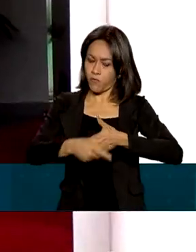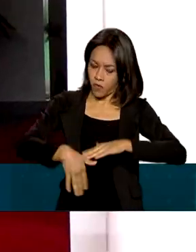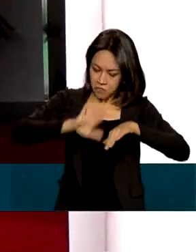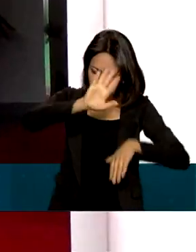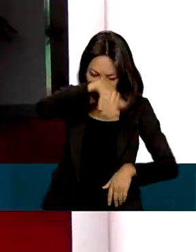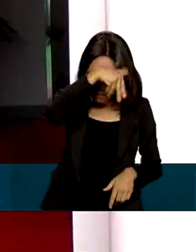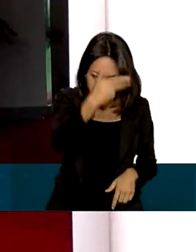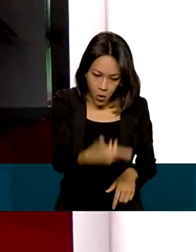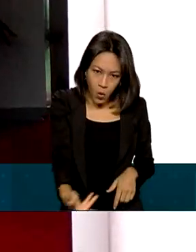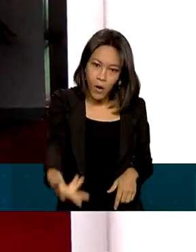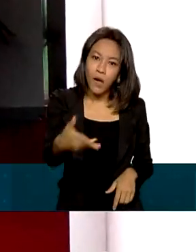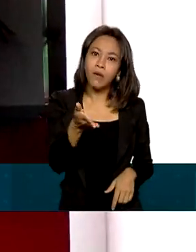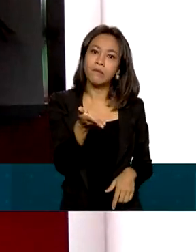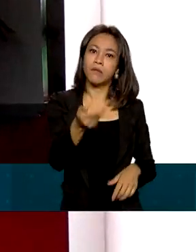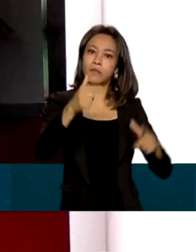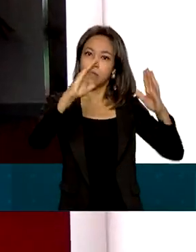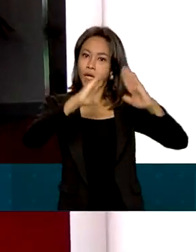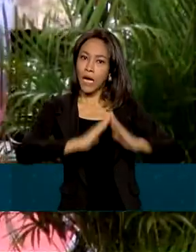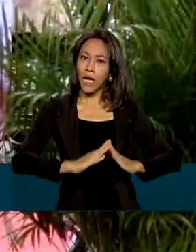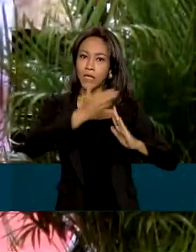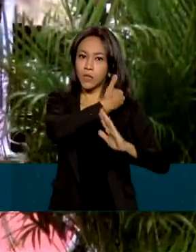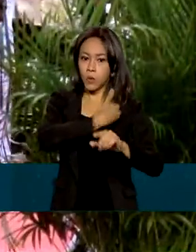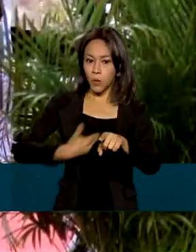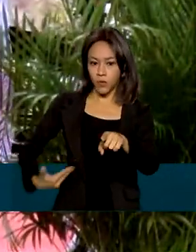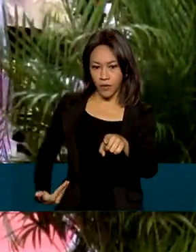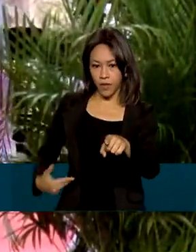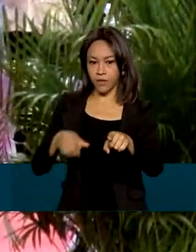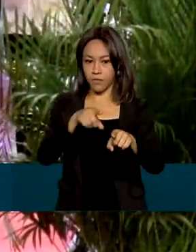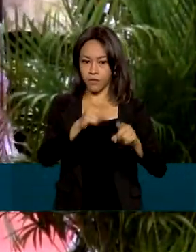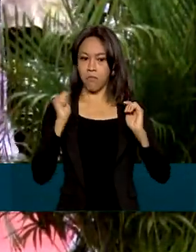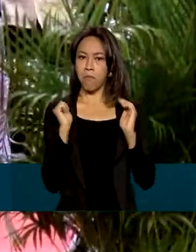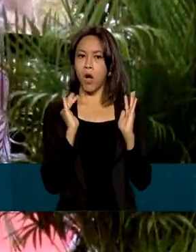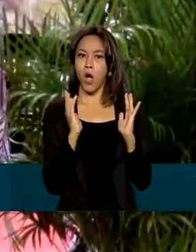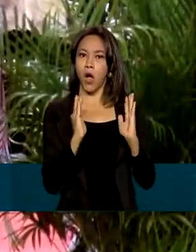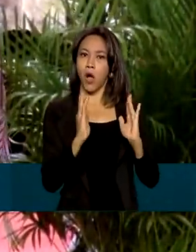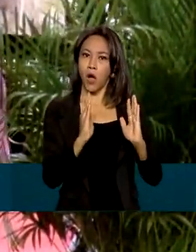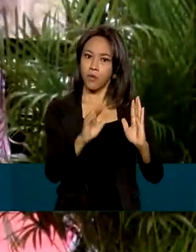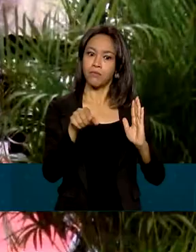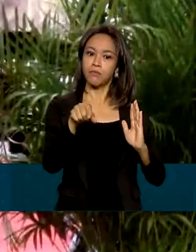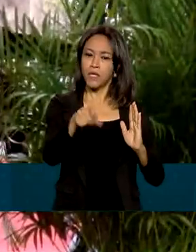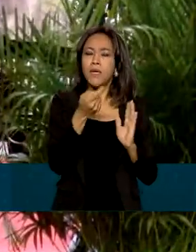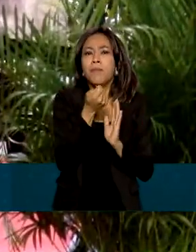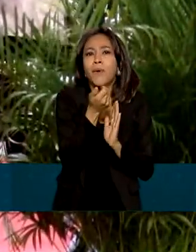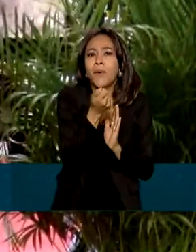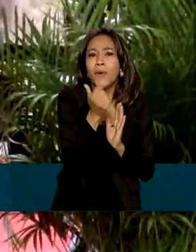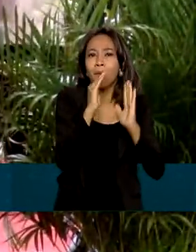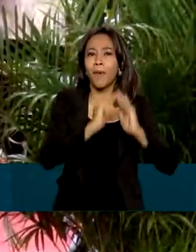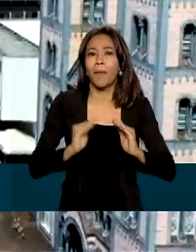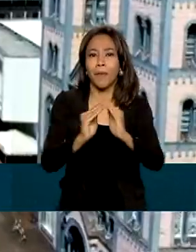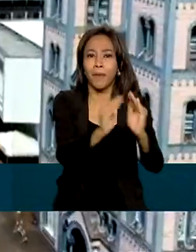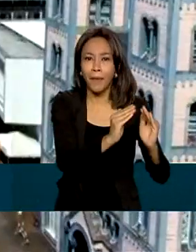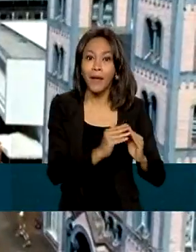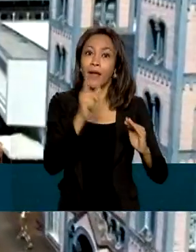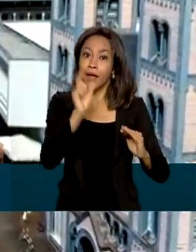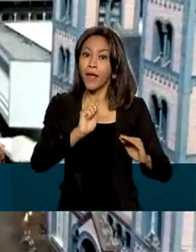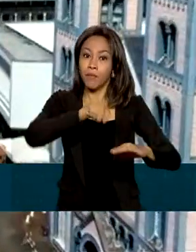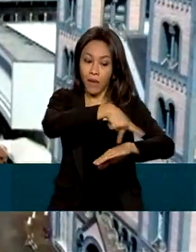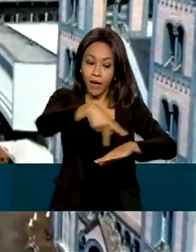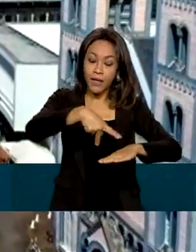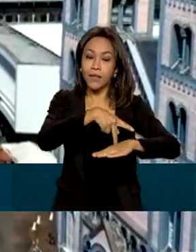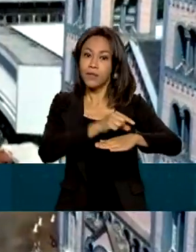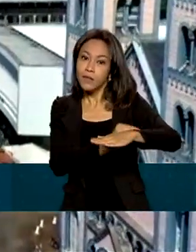as honras no Palácio do Governo do menor e menos povoado país do continente, o Suriname. Com